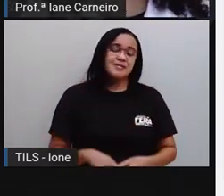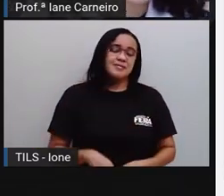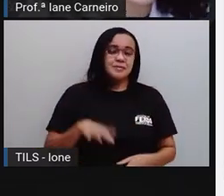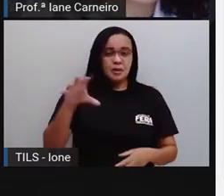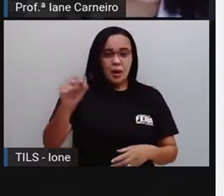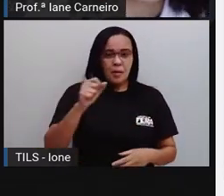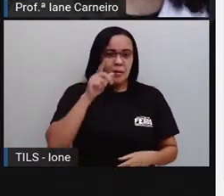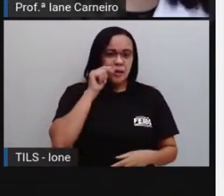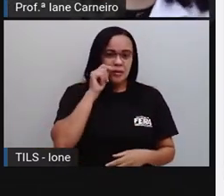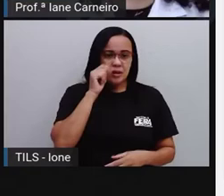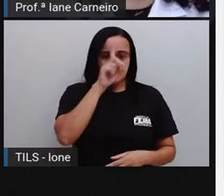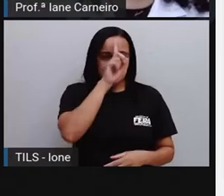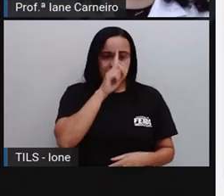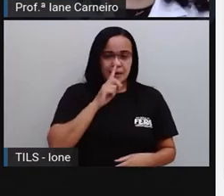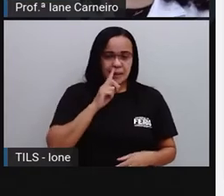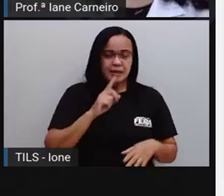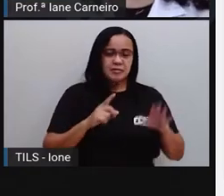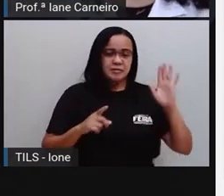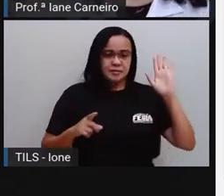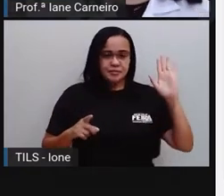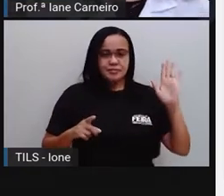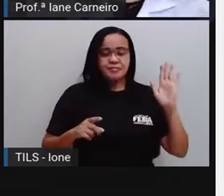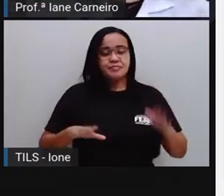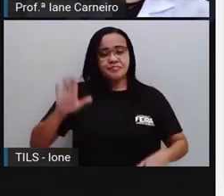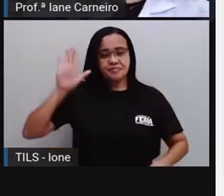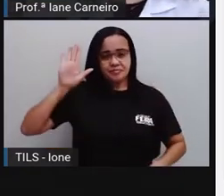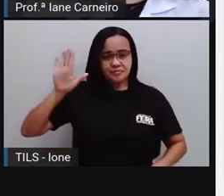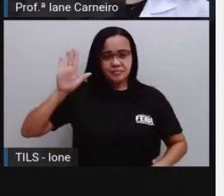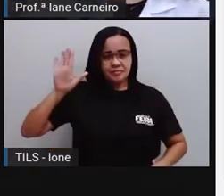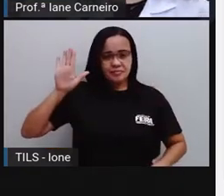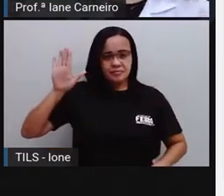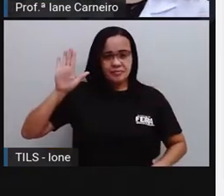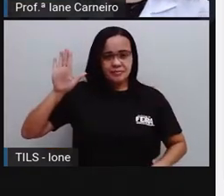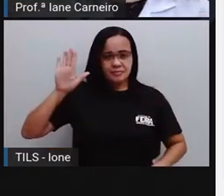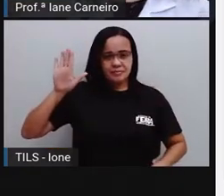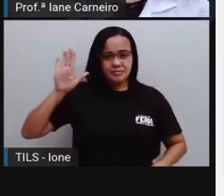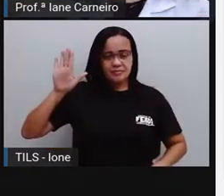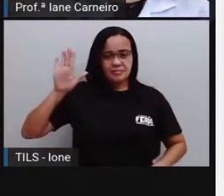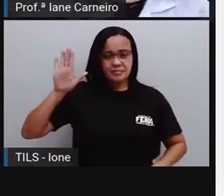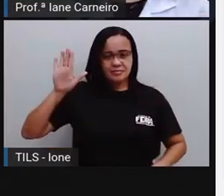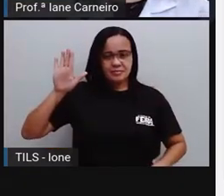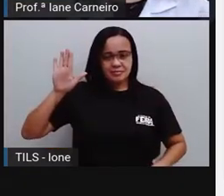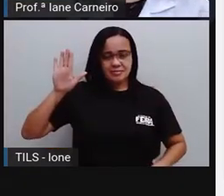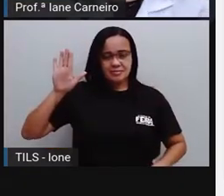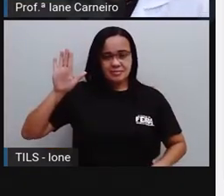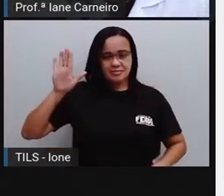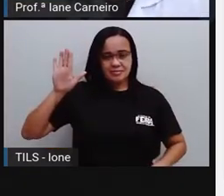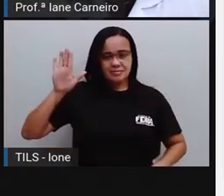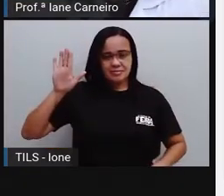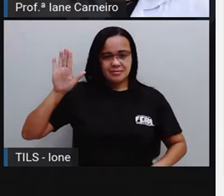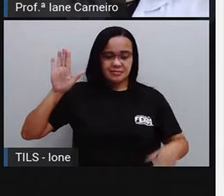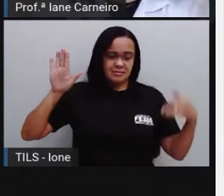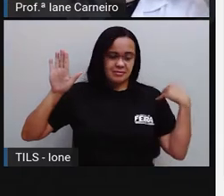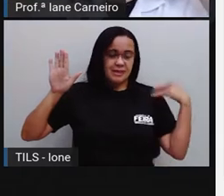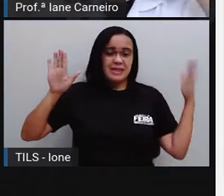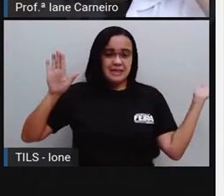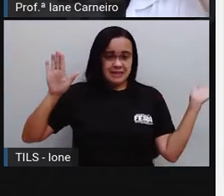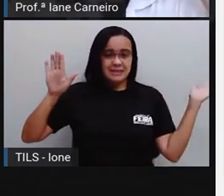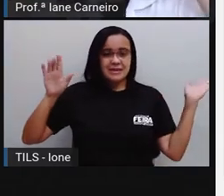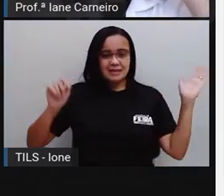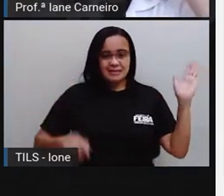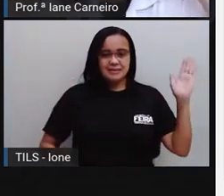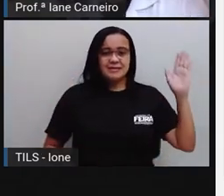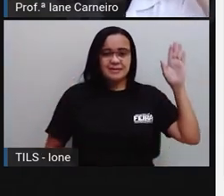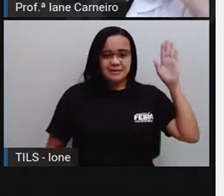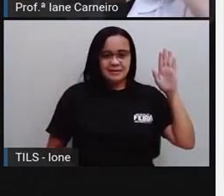Então, vamos levantar aí a mão direita. Levantei a mão direita, ó. Agora, levanta a mão esquerda, a